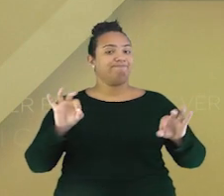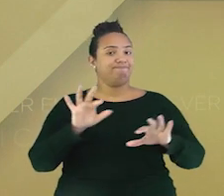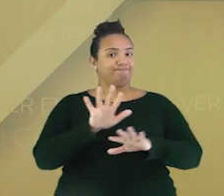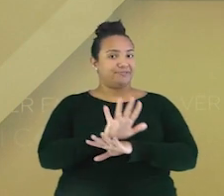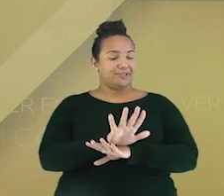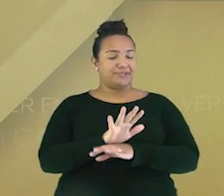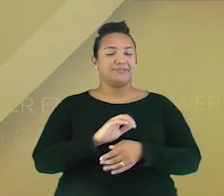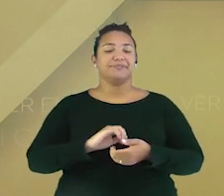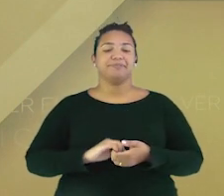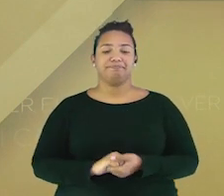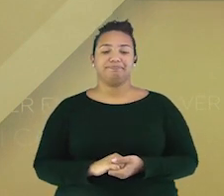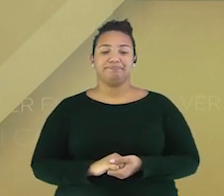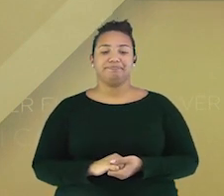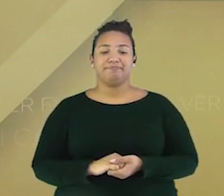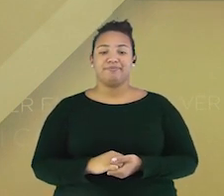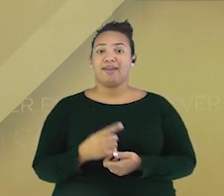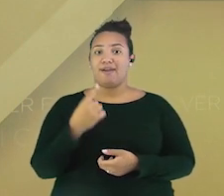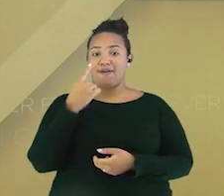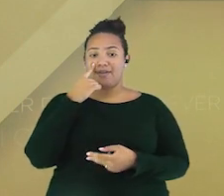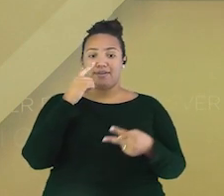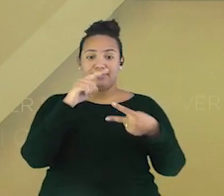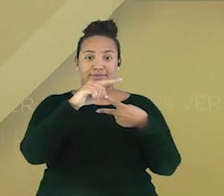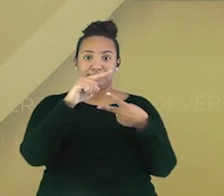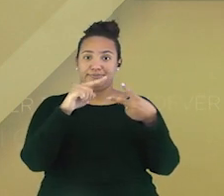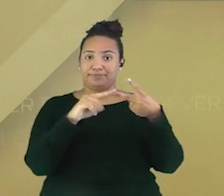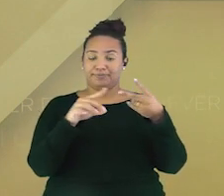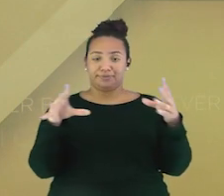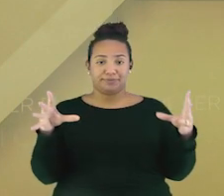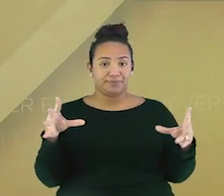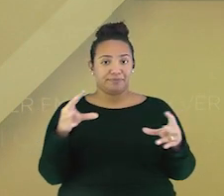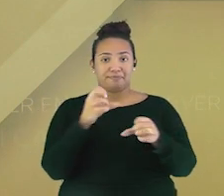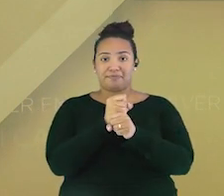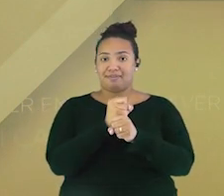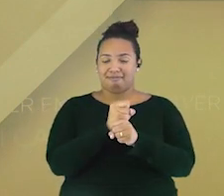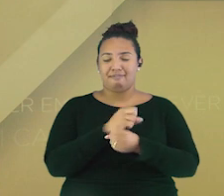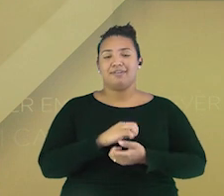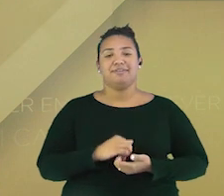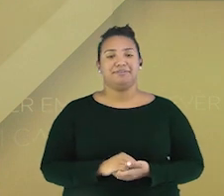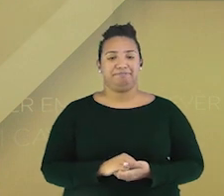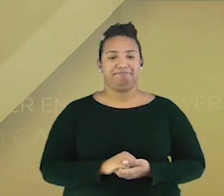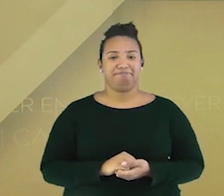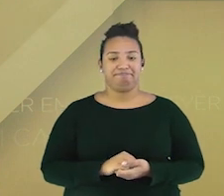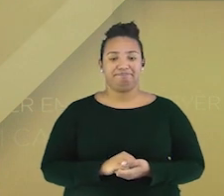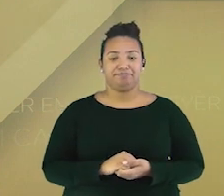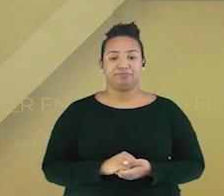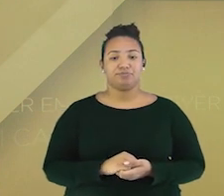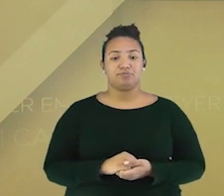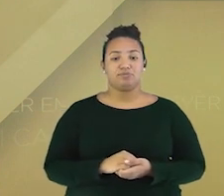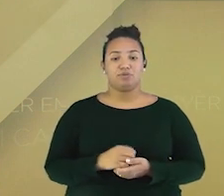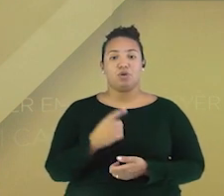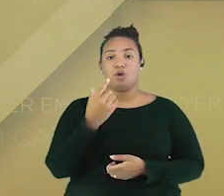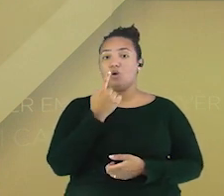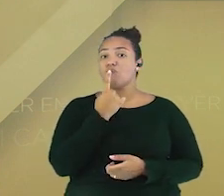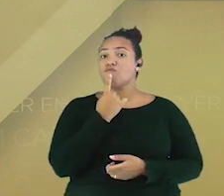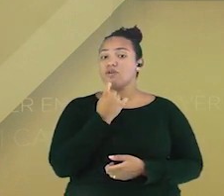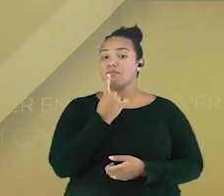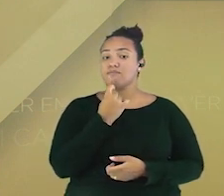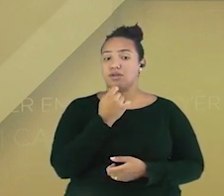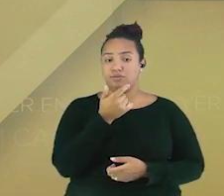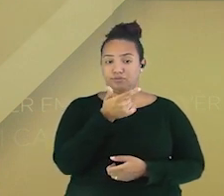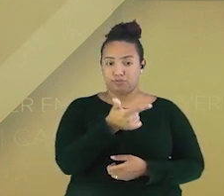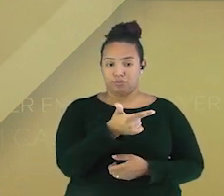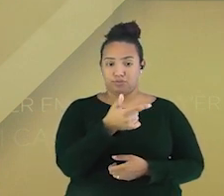Aqui, nós podemos ver a sequência completa, com todos os números que estavam faltando. Em vermelho, o 2,